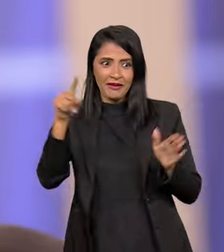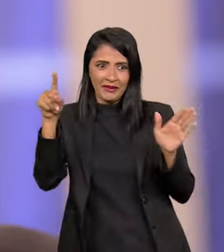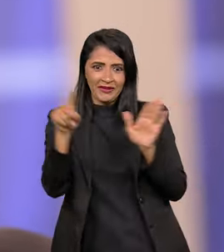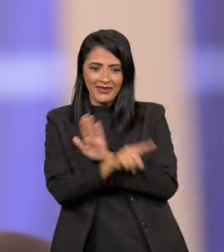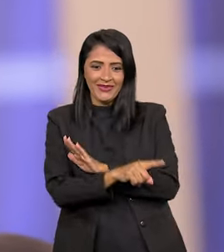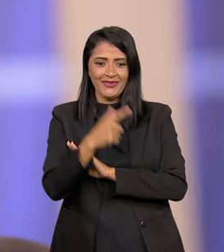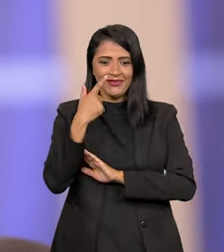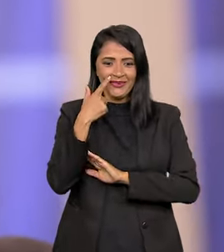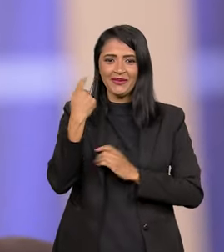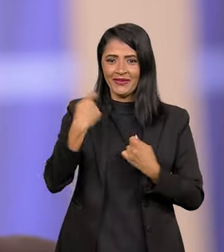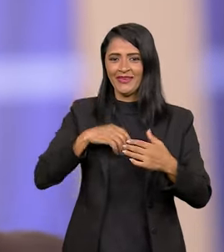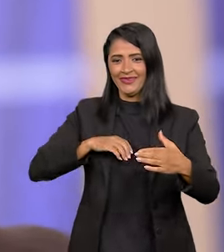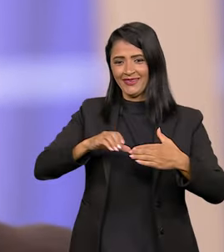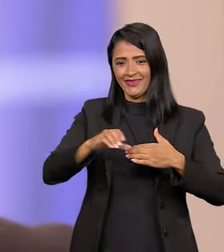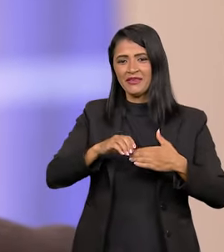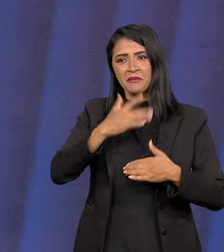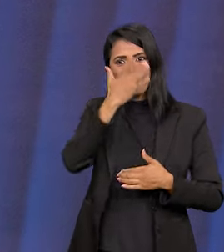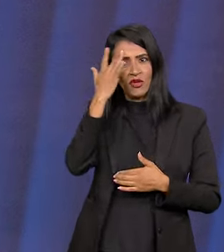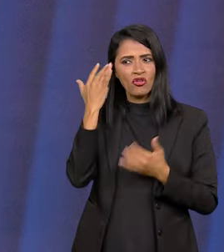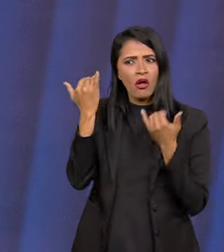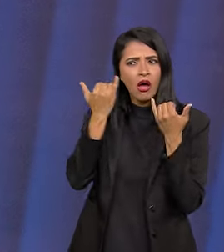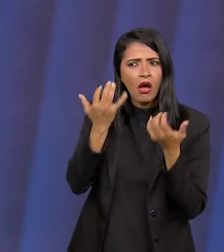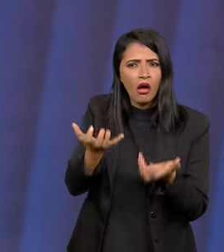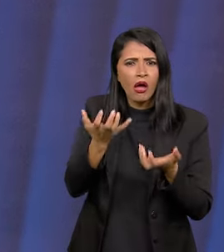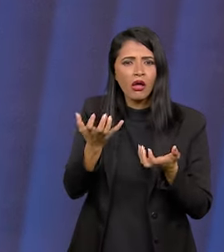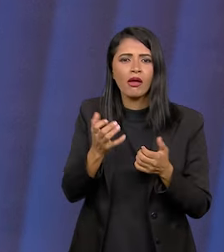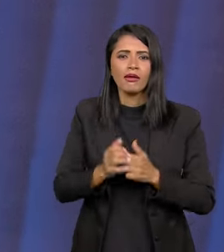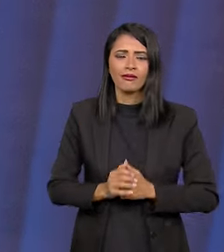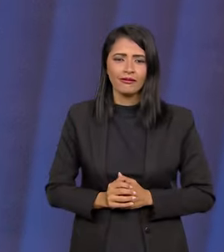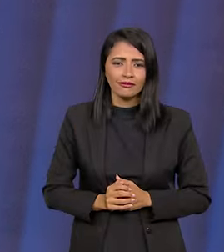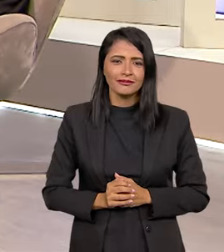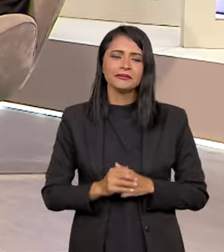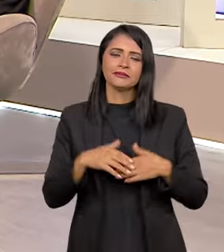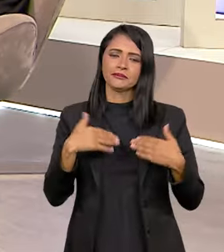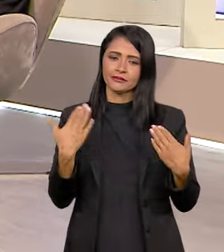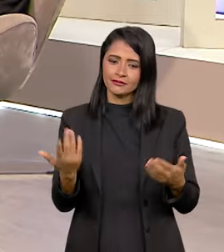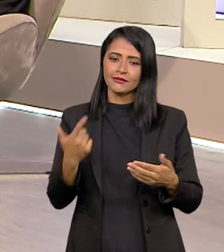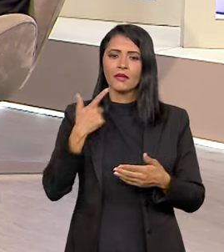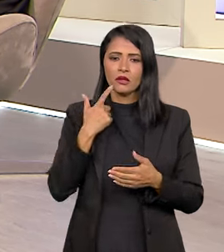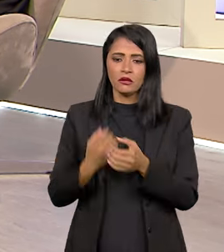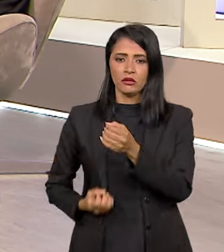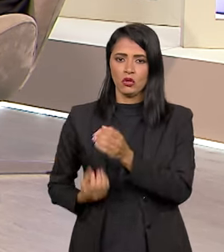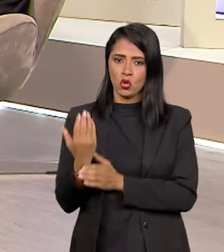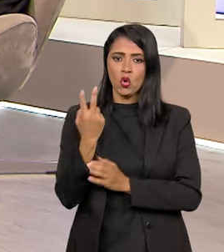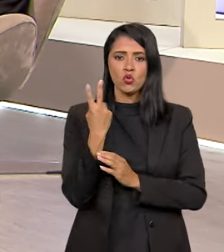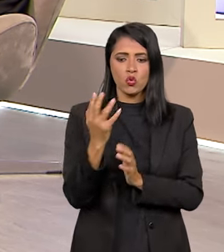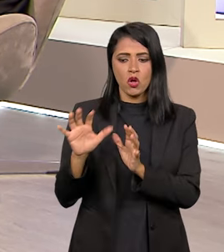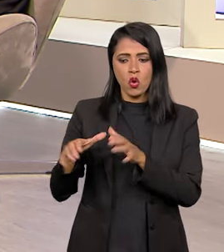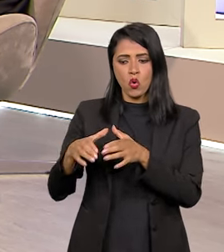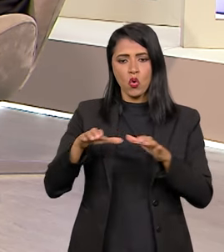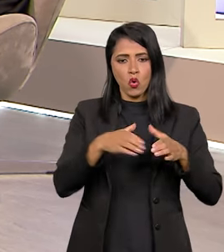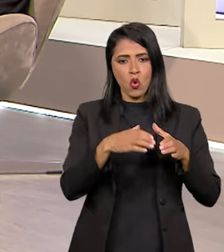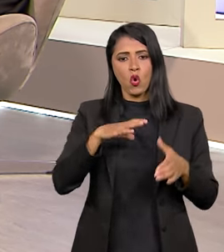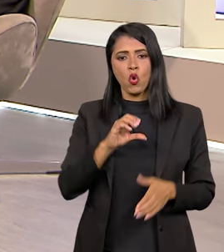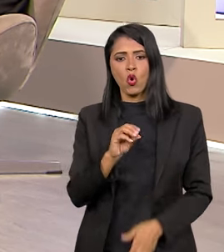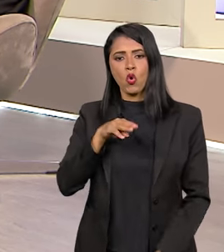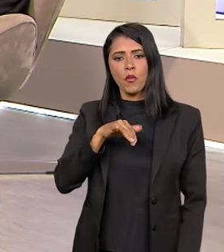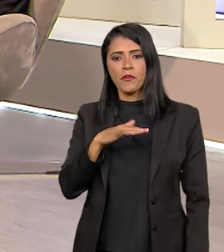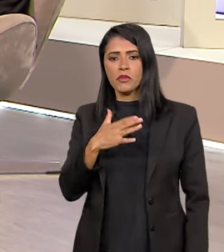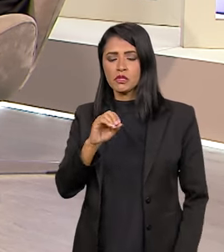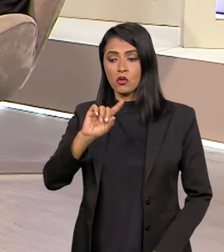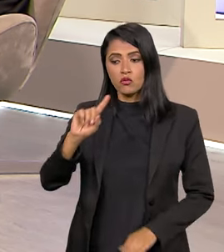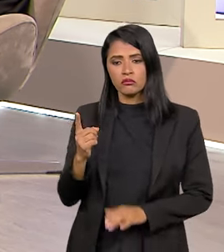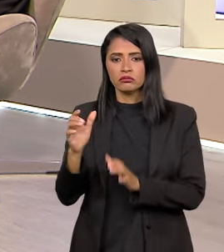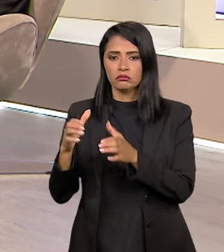né, então para isso a podia deixar de perguntar sobre esse concurso, presidente, muita gente querendo saber. Isso, então para isso a gente instituiu duas comissões, uma